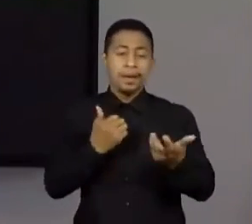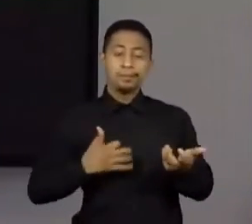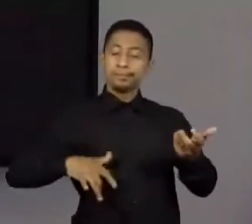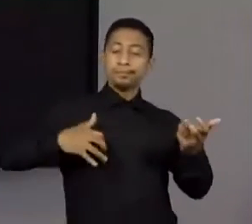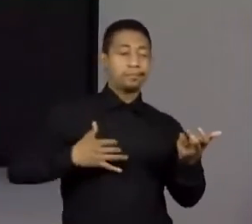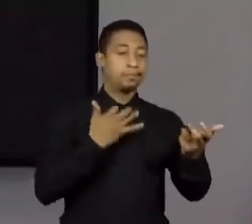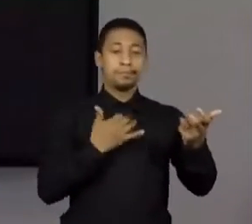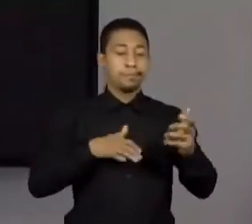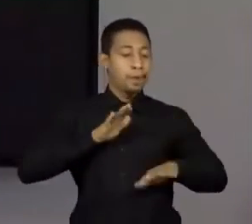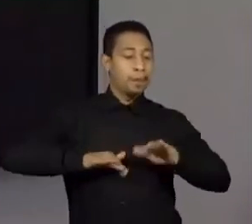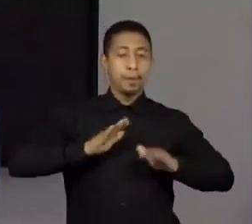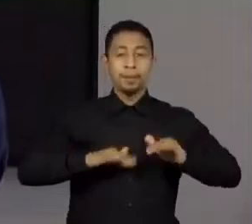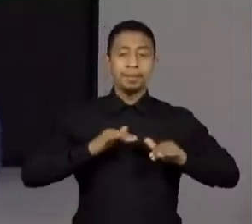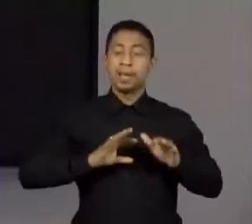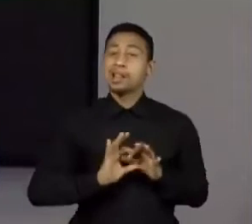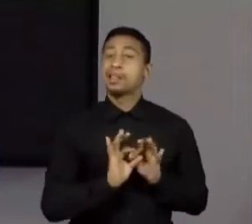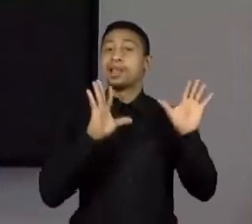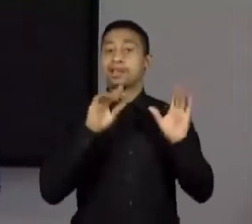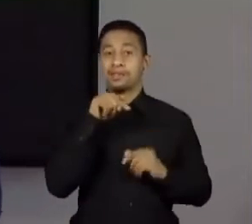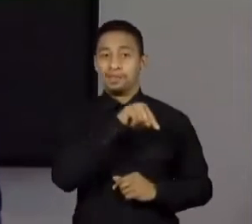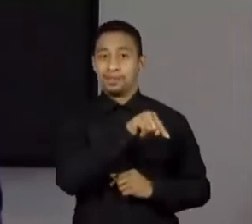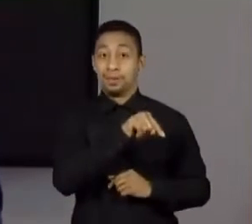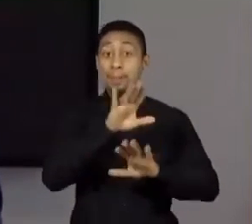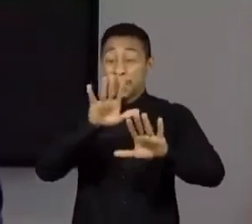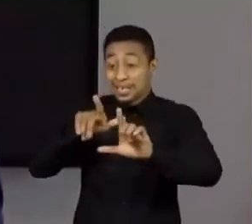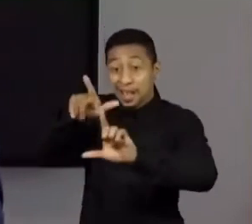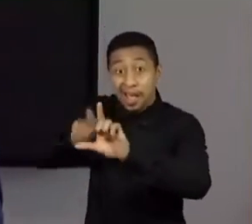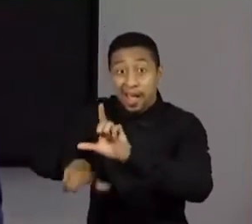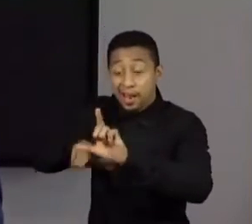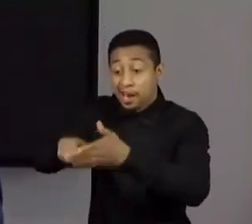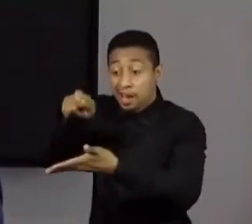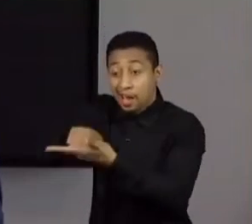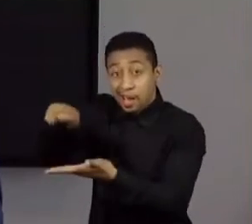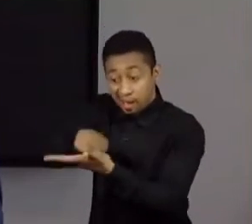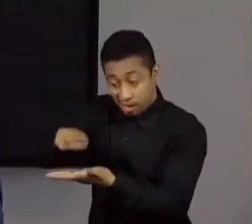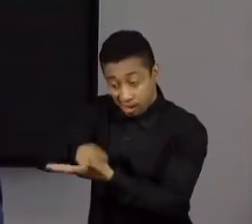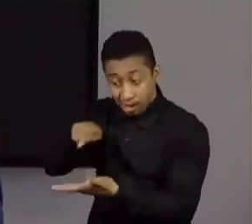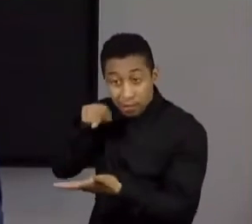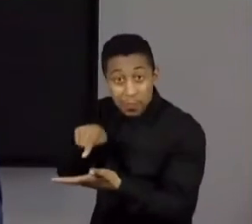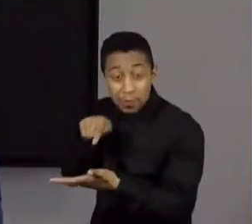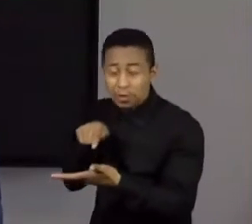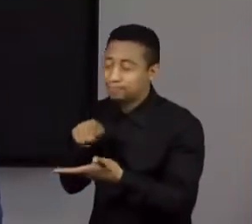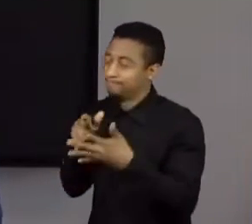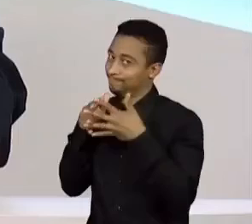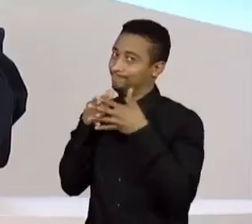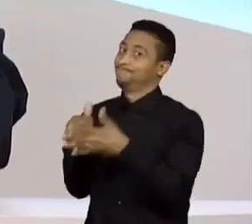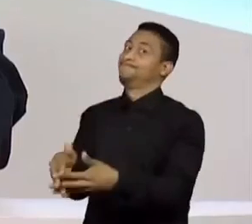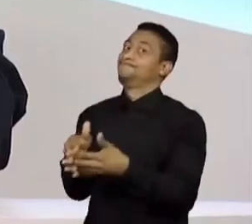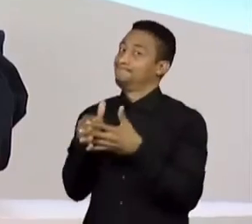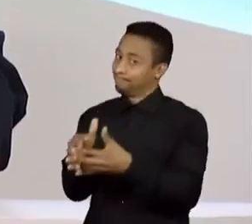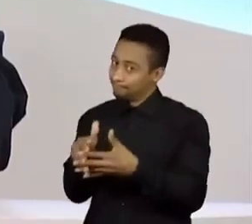aleatória. Agora, a letra, você que escreve, você sabe que é complicada.